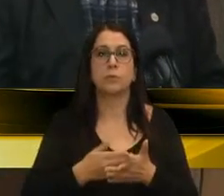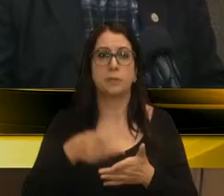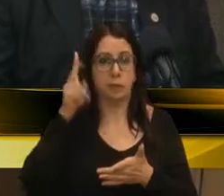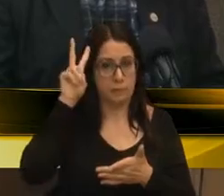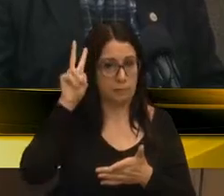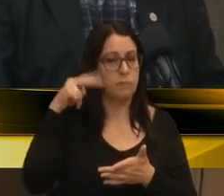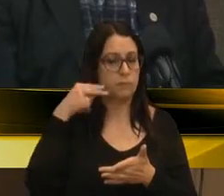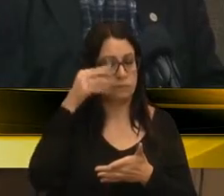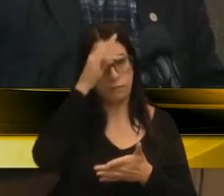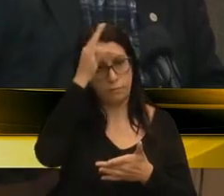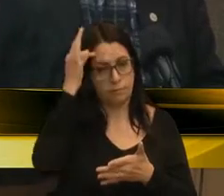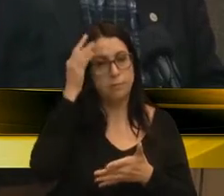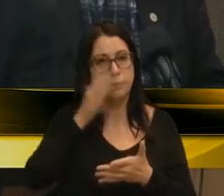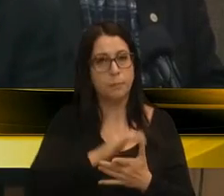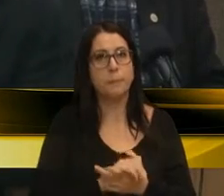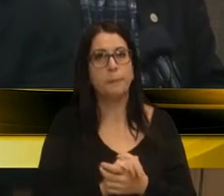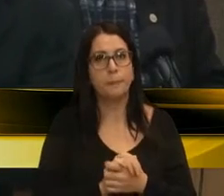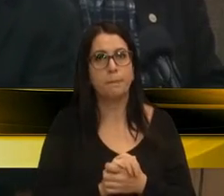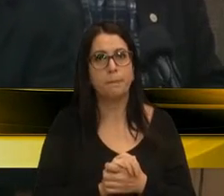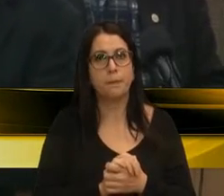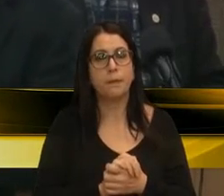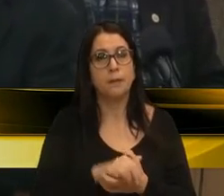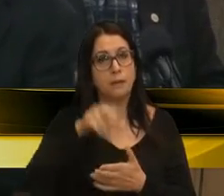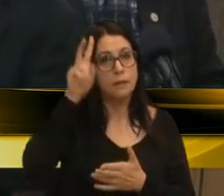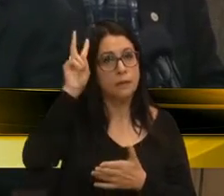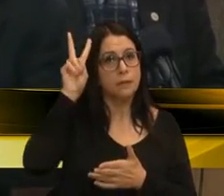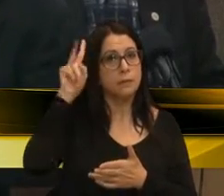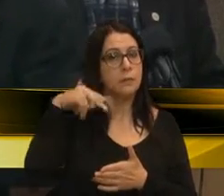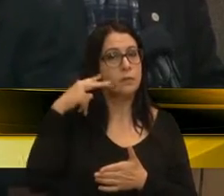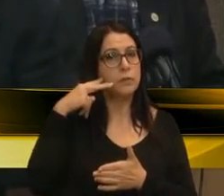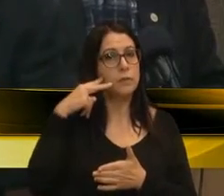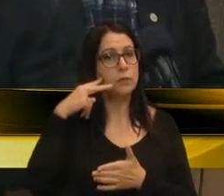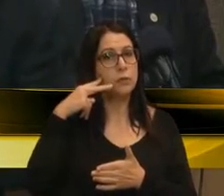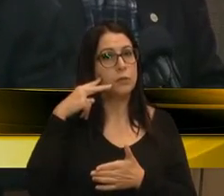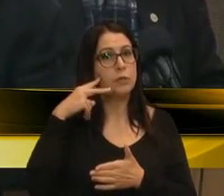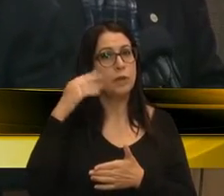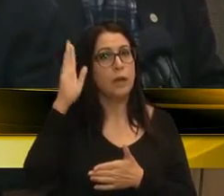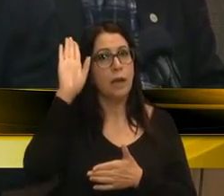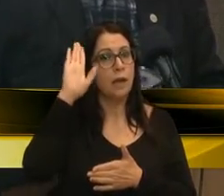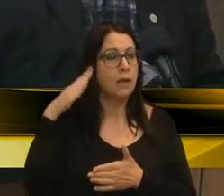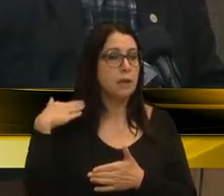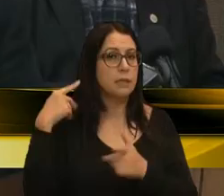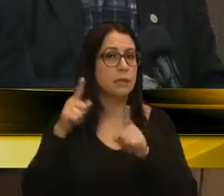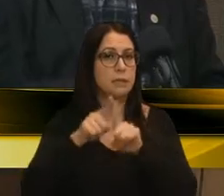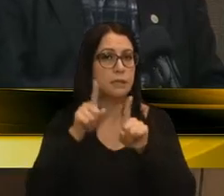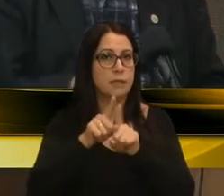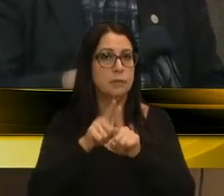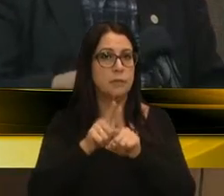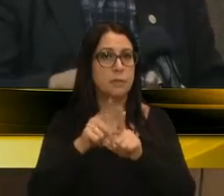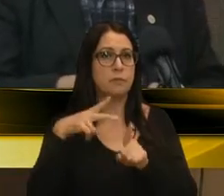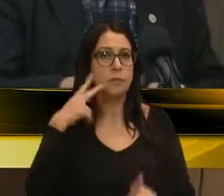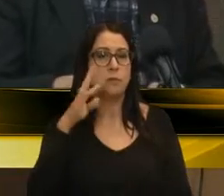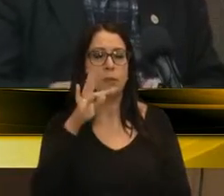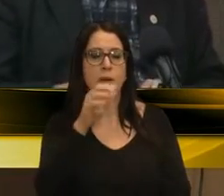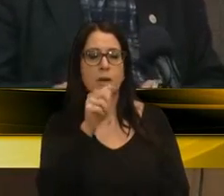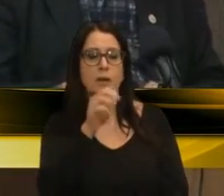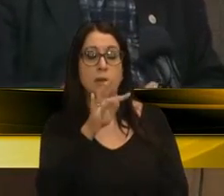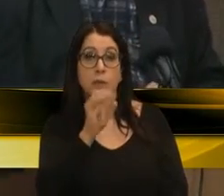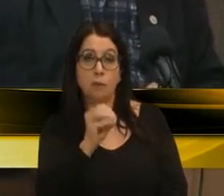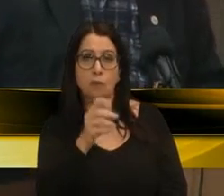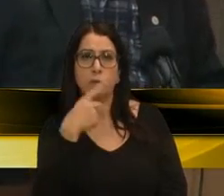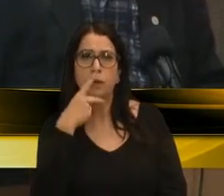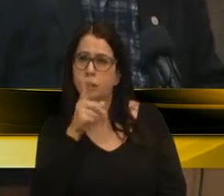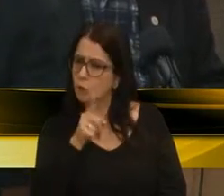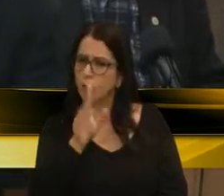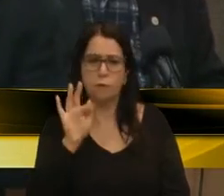lembra bem, o vereador Tuígo? Eu me lembro da vereadora Ana Corso, do vereador Tato, que dizia, não, isso aí